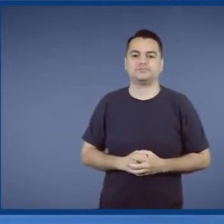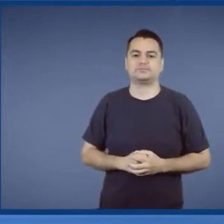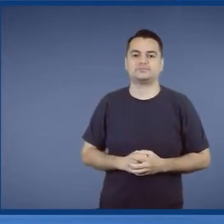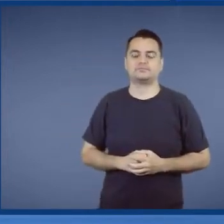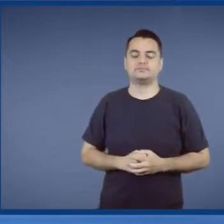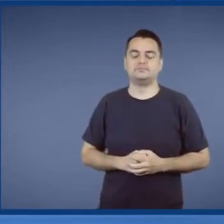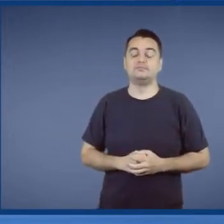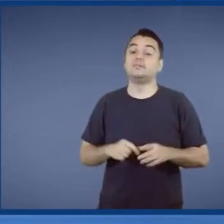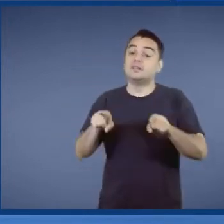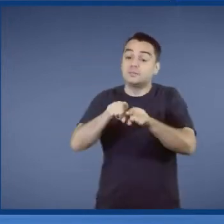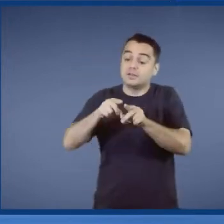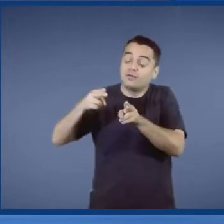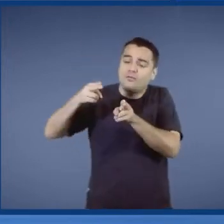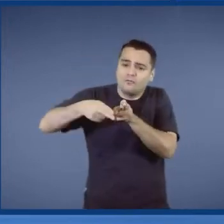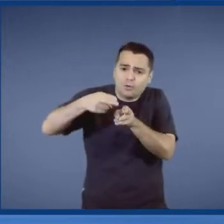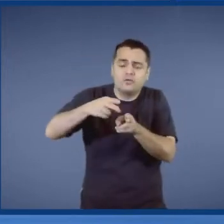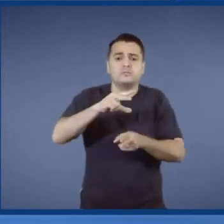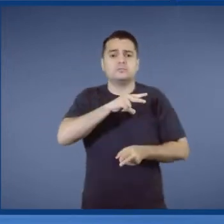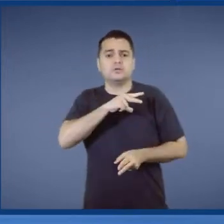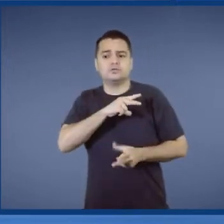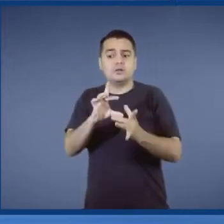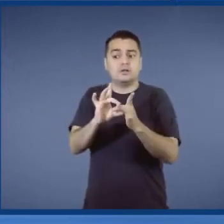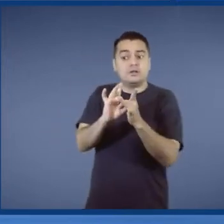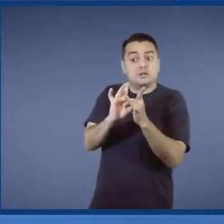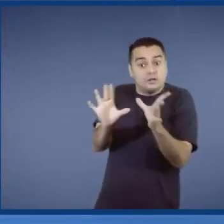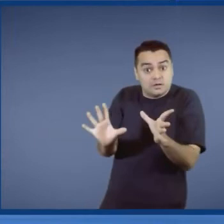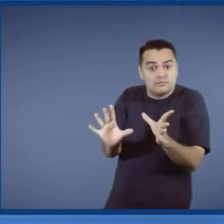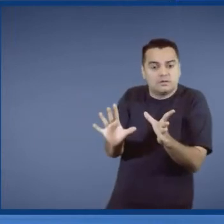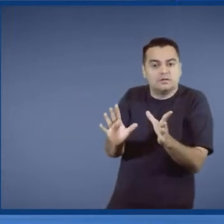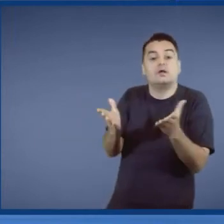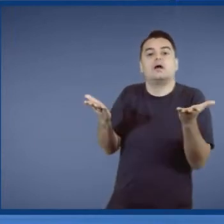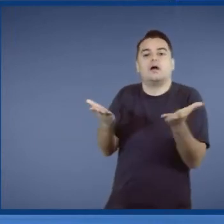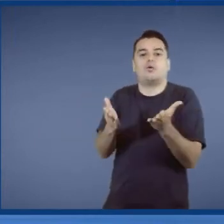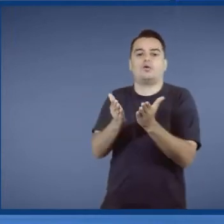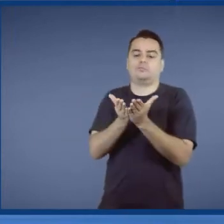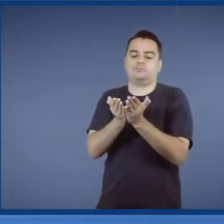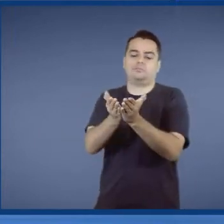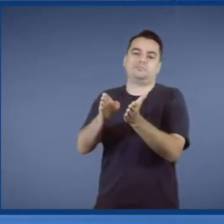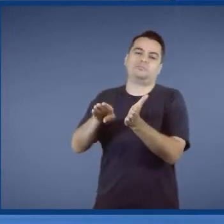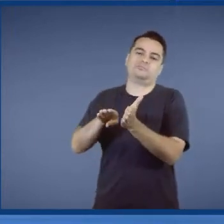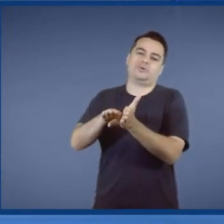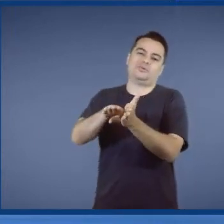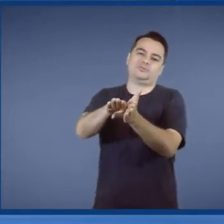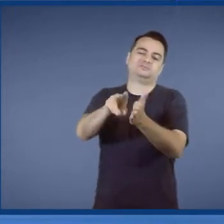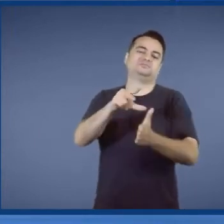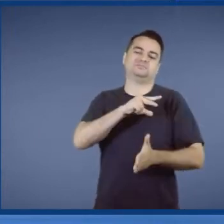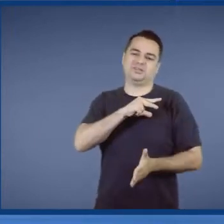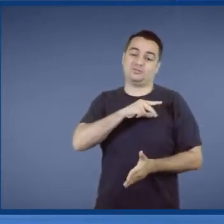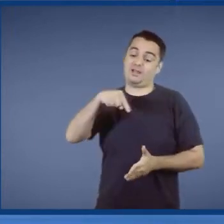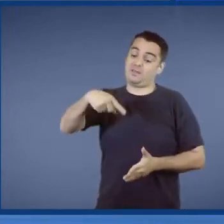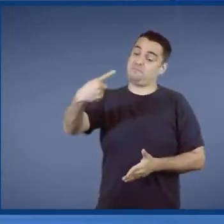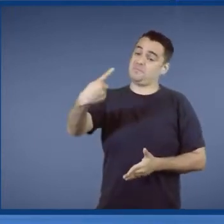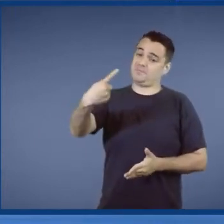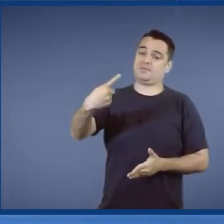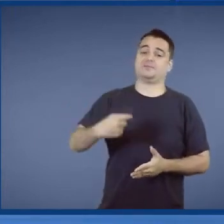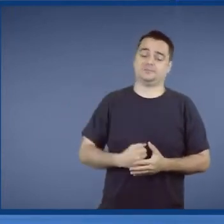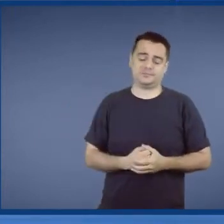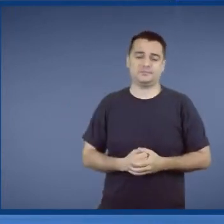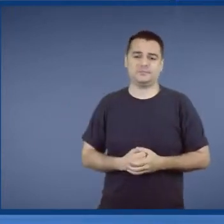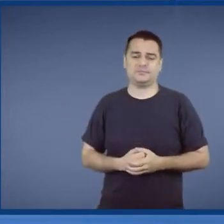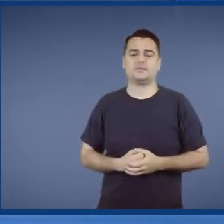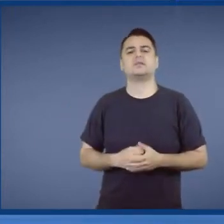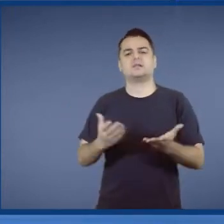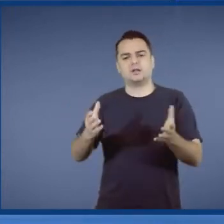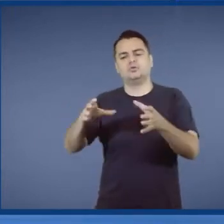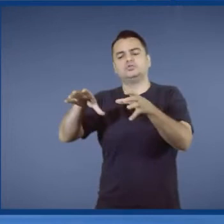As ferrovias privadas, autorizadas e agora os portos privados. E esse é o primeiro. Então, obrigado